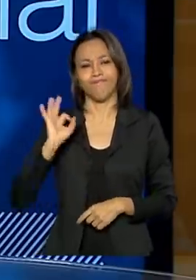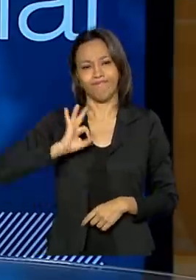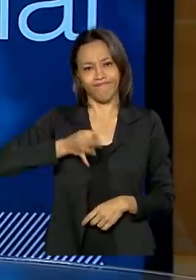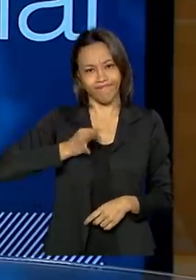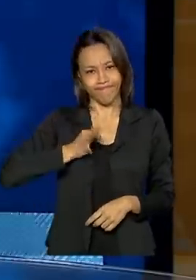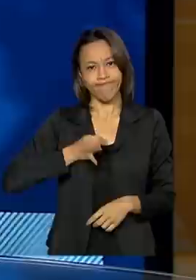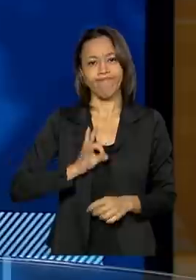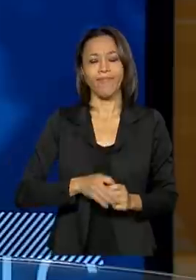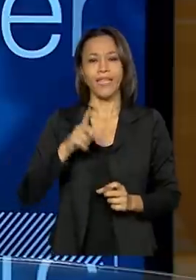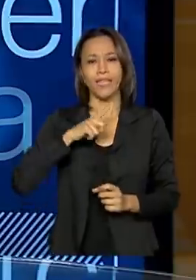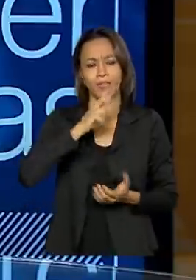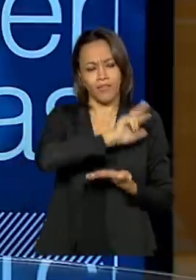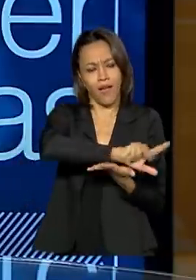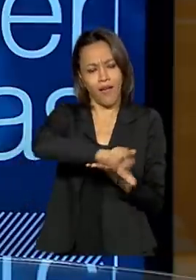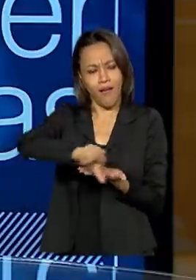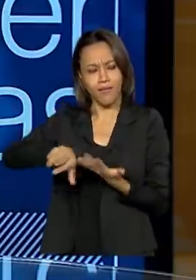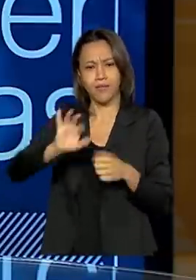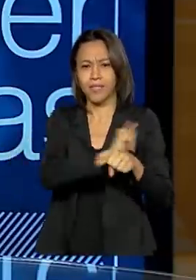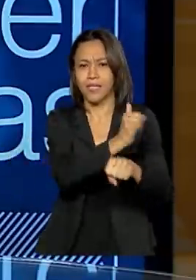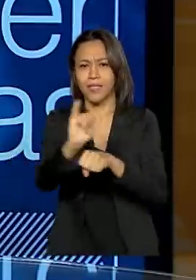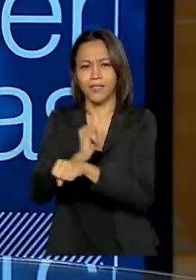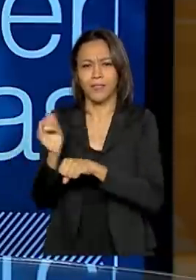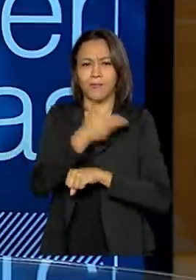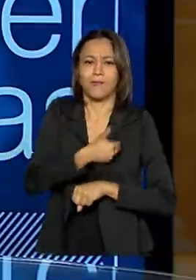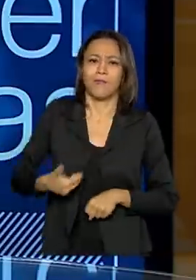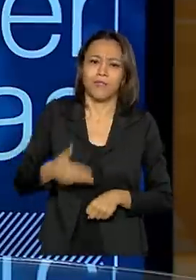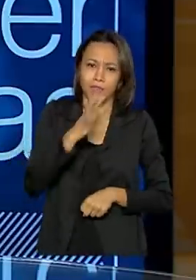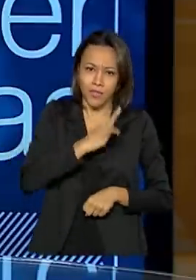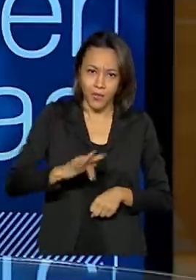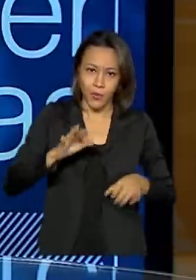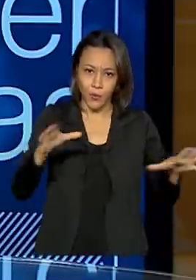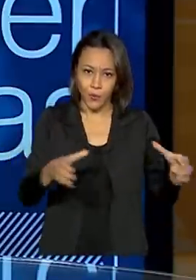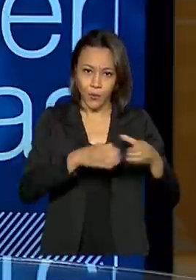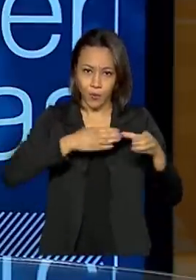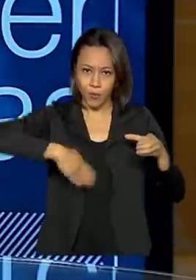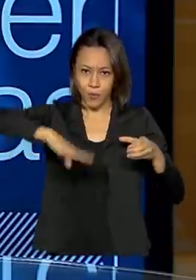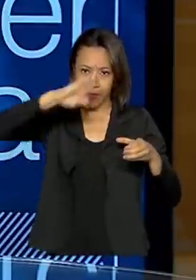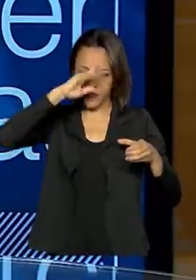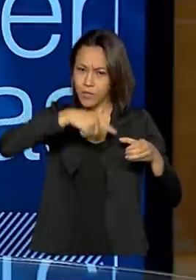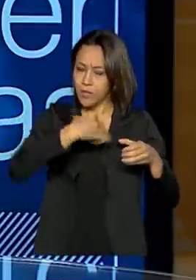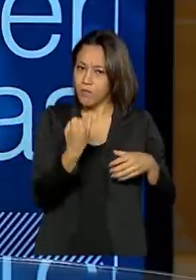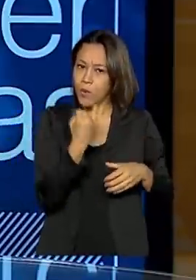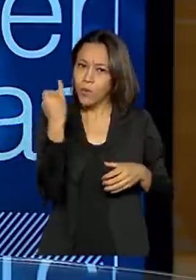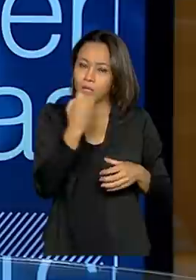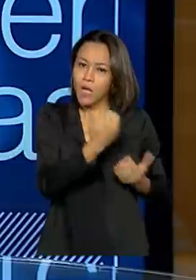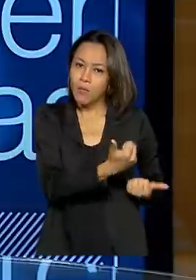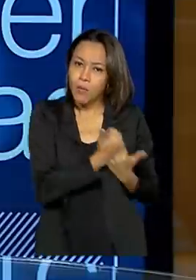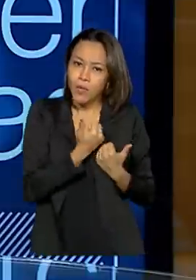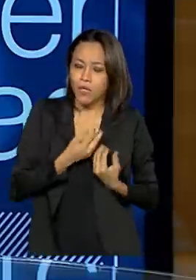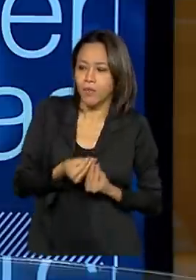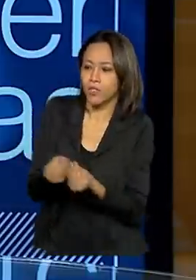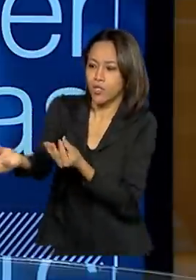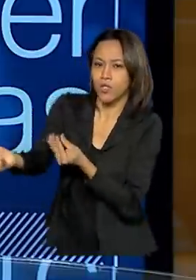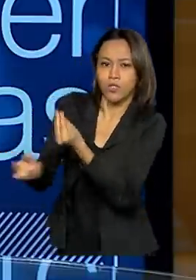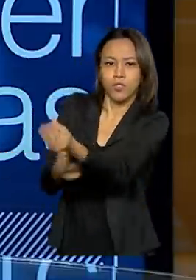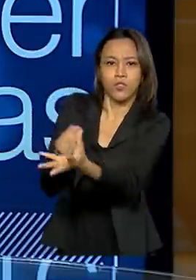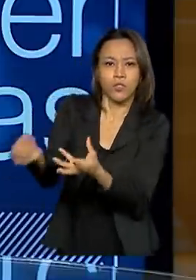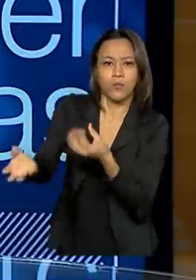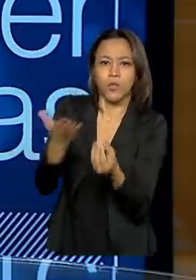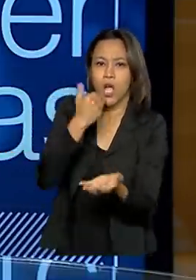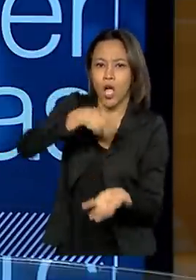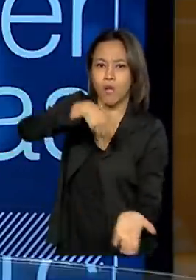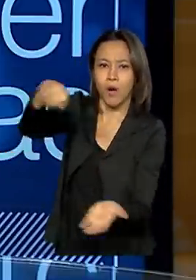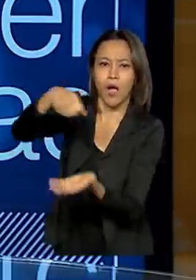Houve um conjunto de esforços do governo federal. As forças armadas foram essenciais nesse processo da distribuição das cestas básicas. O